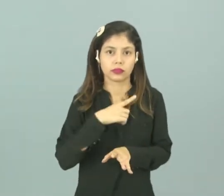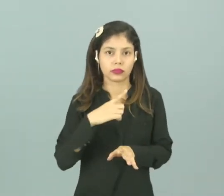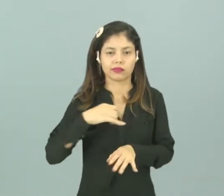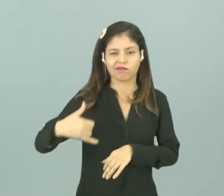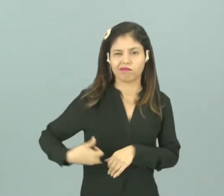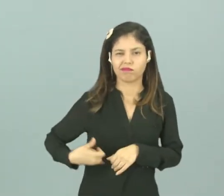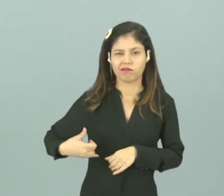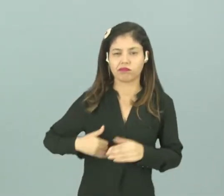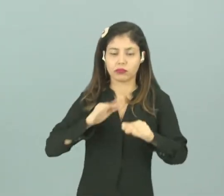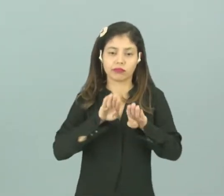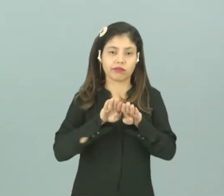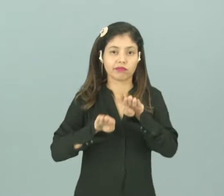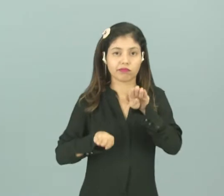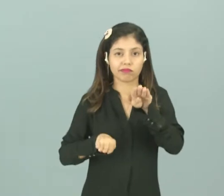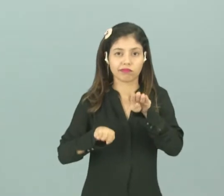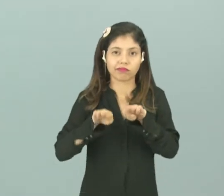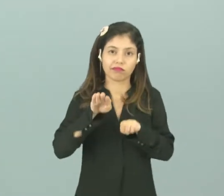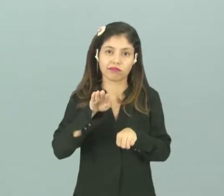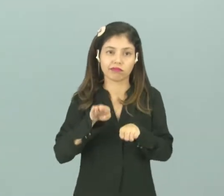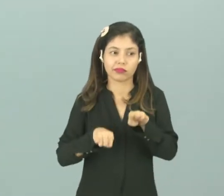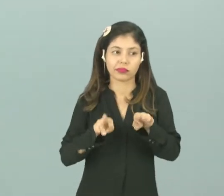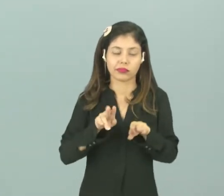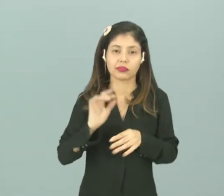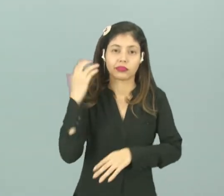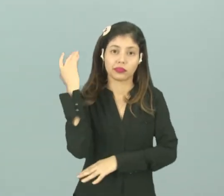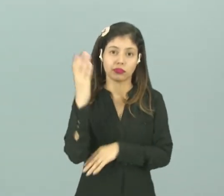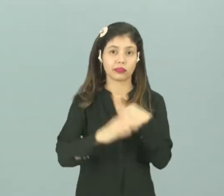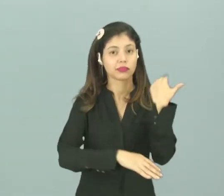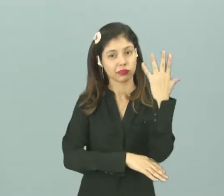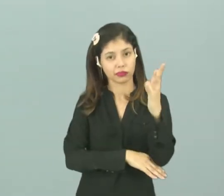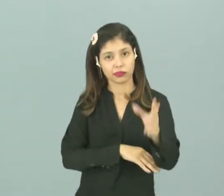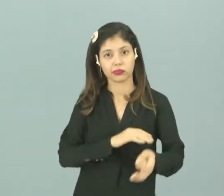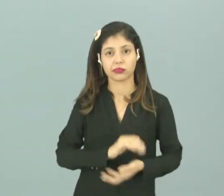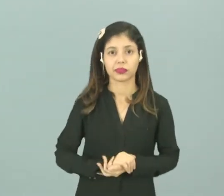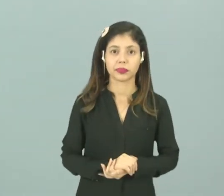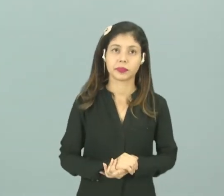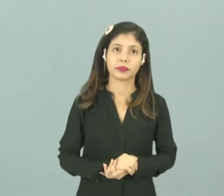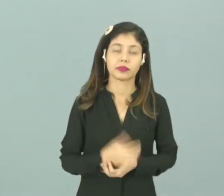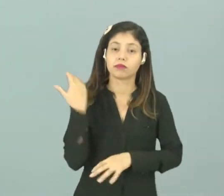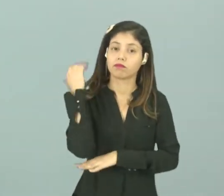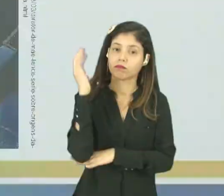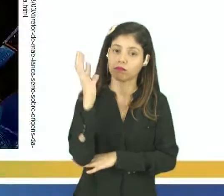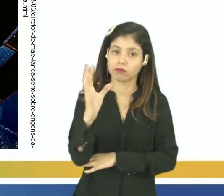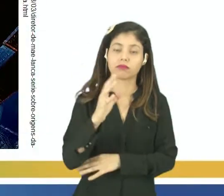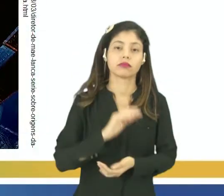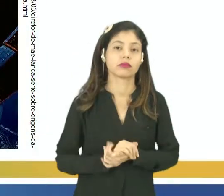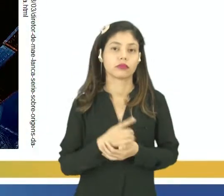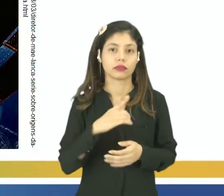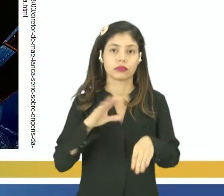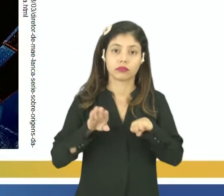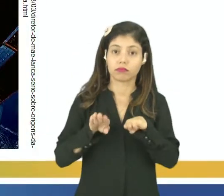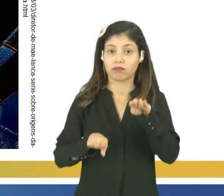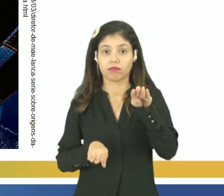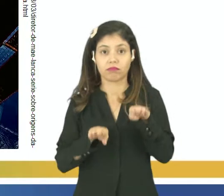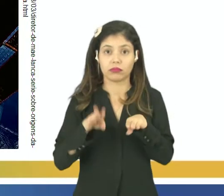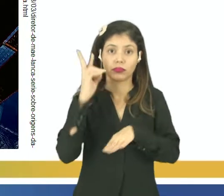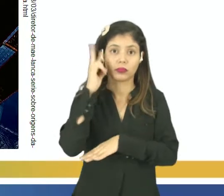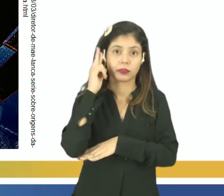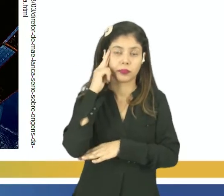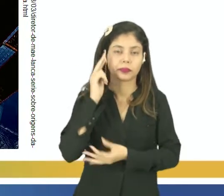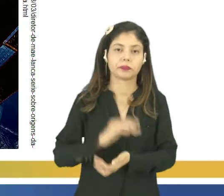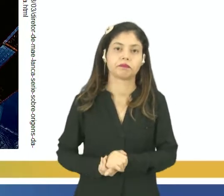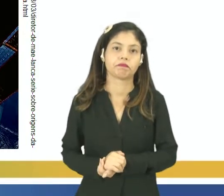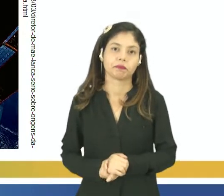ações dos desequilíbrios ambientais que nós vamos entender mais na frente. Então, na natureza, nós temos um equilíbrio natural